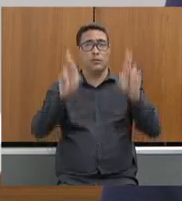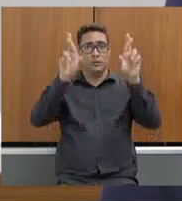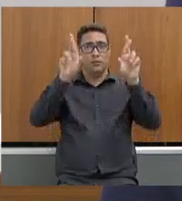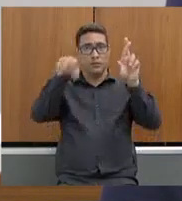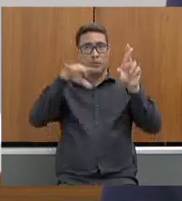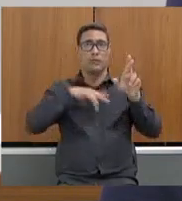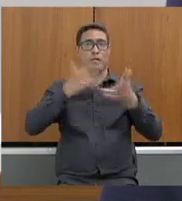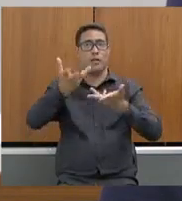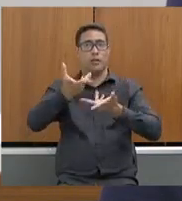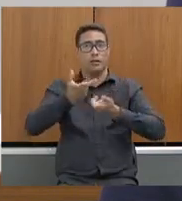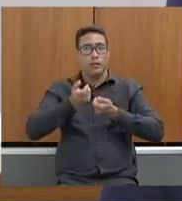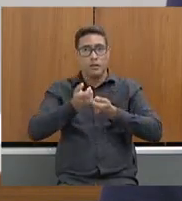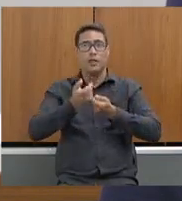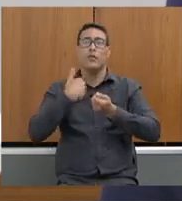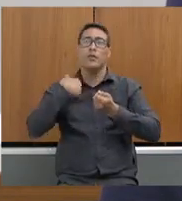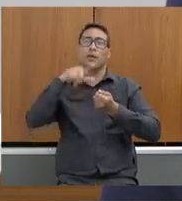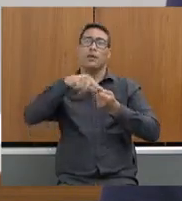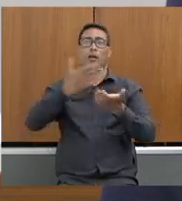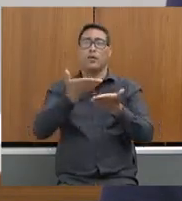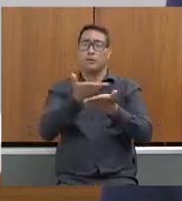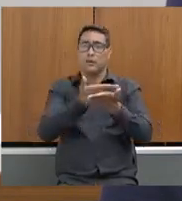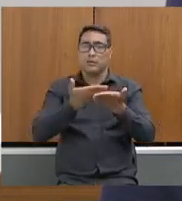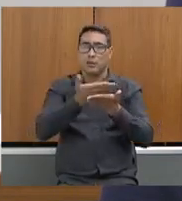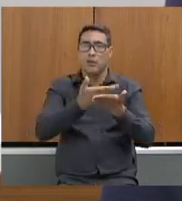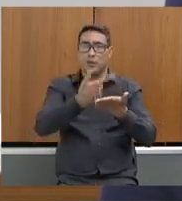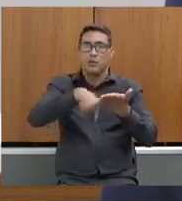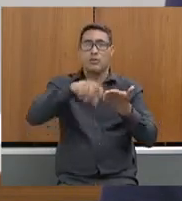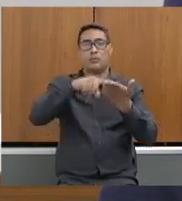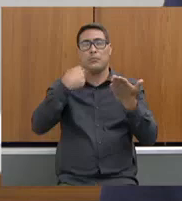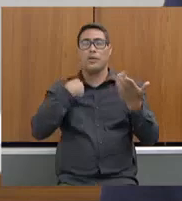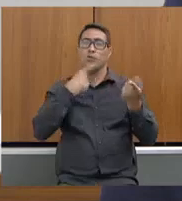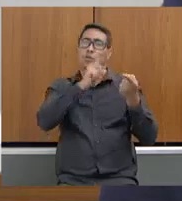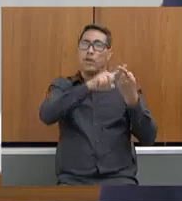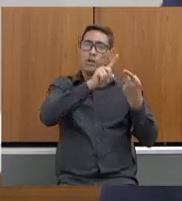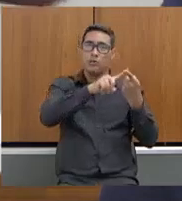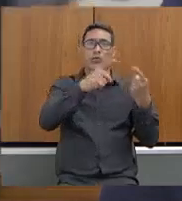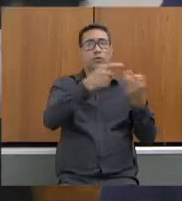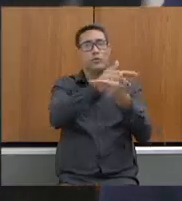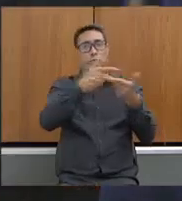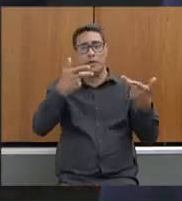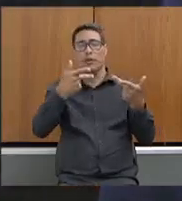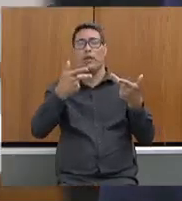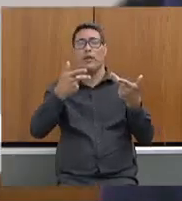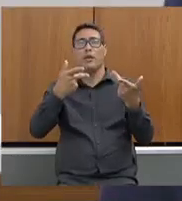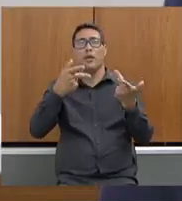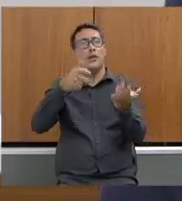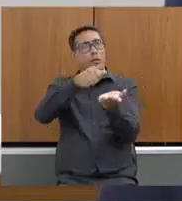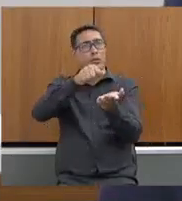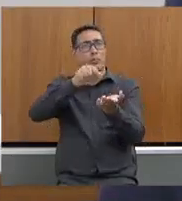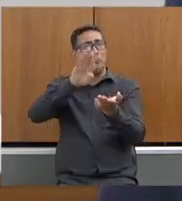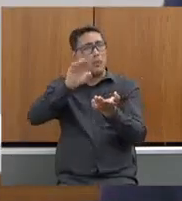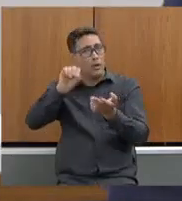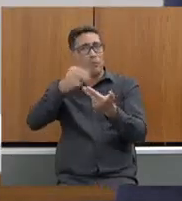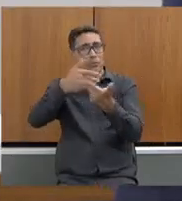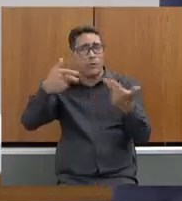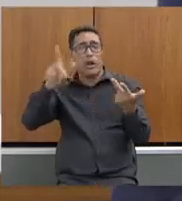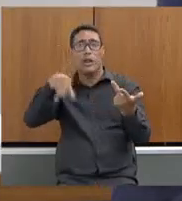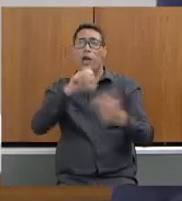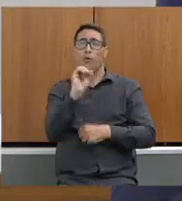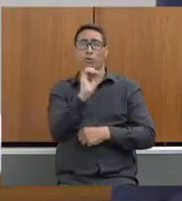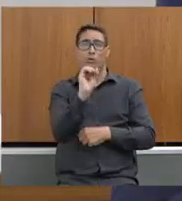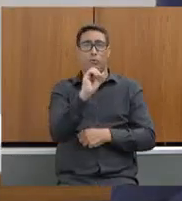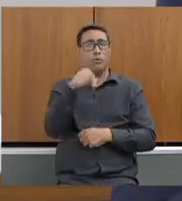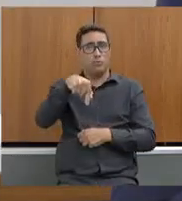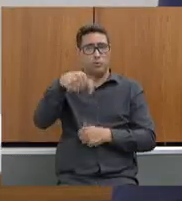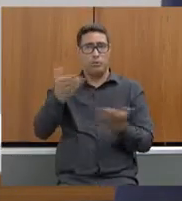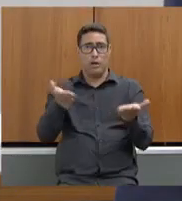recebimento e atendimento de denúncias e requisições. Então, nós finalizamos até outubro desse ano 6